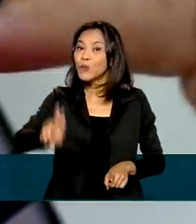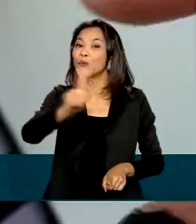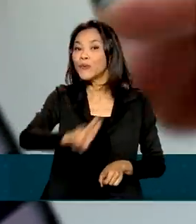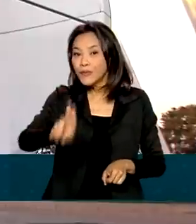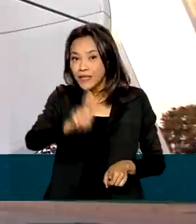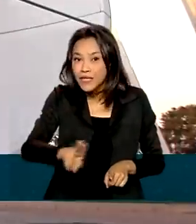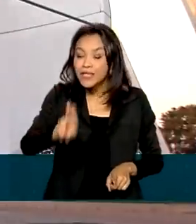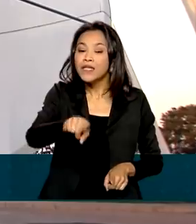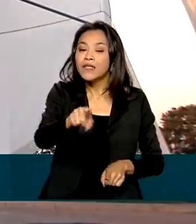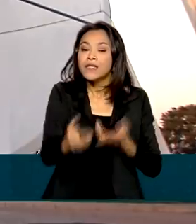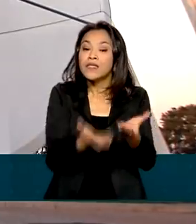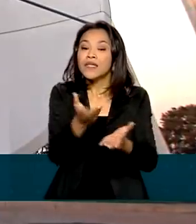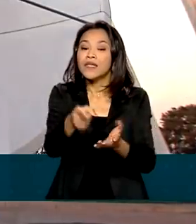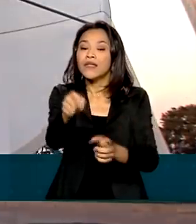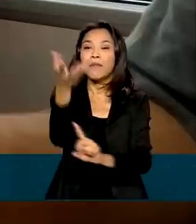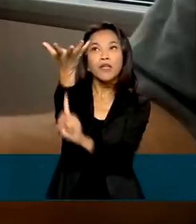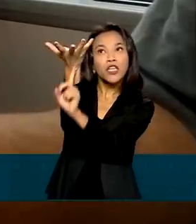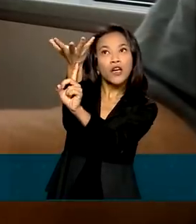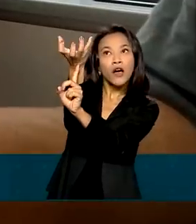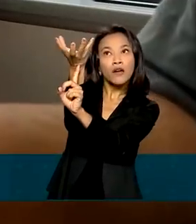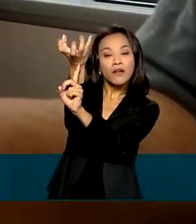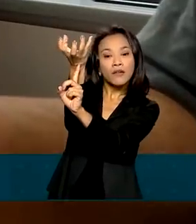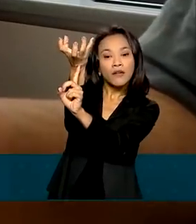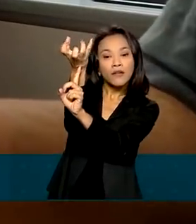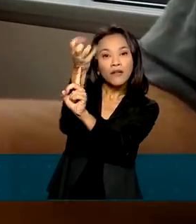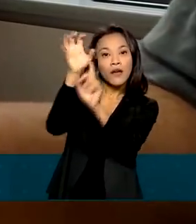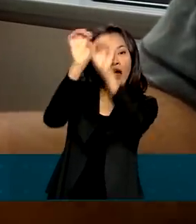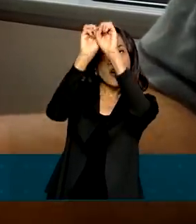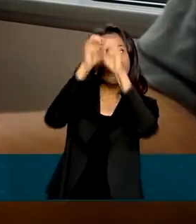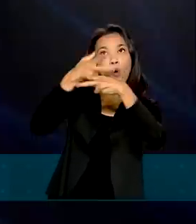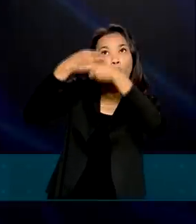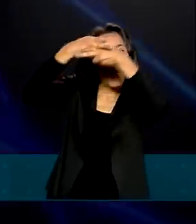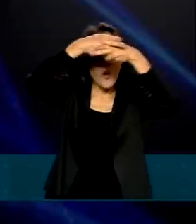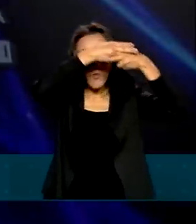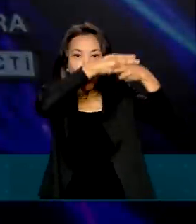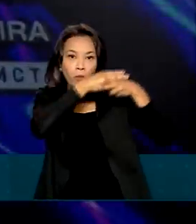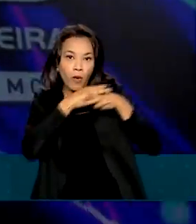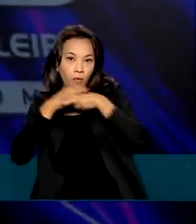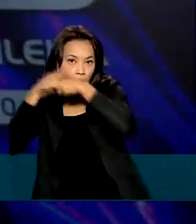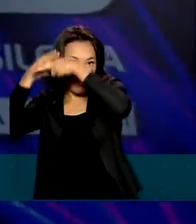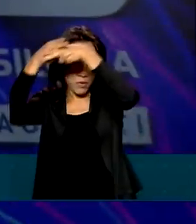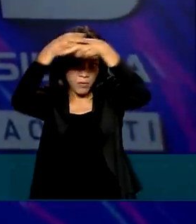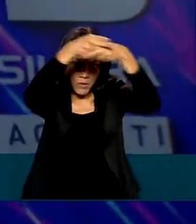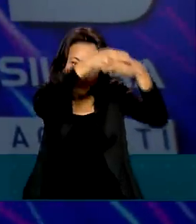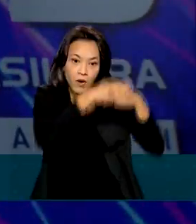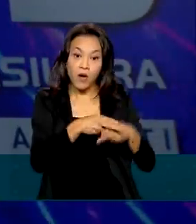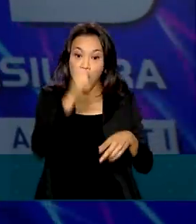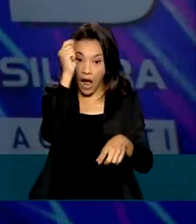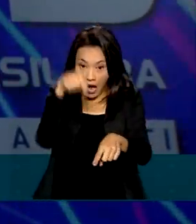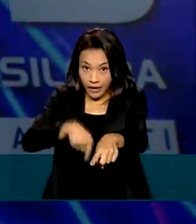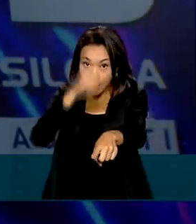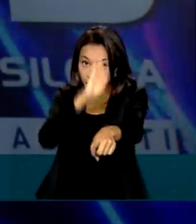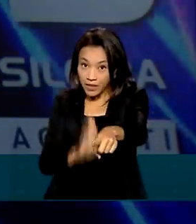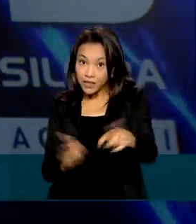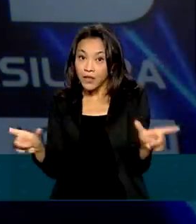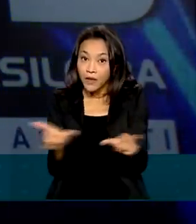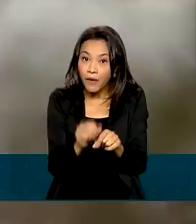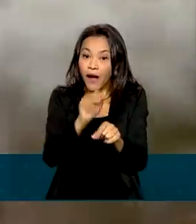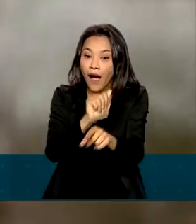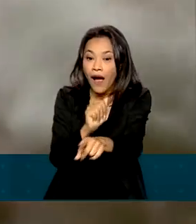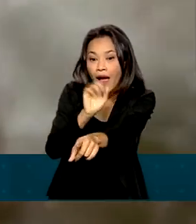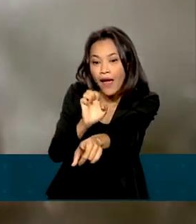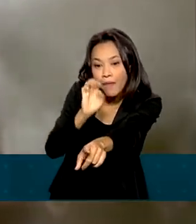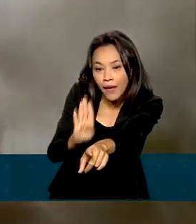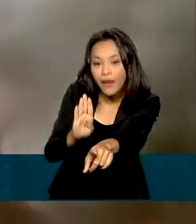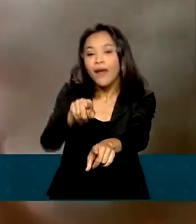que dependem de satélites localizados no espaço. No Brasil, a Agência Espacial Brasileira é a